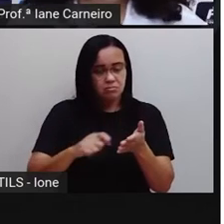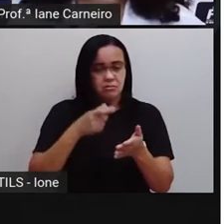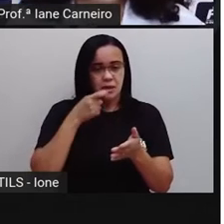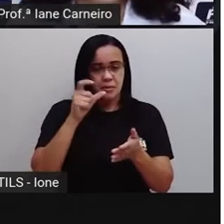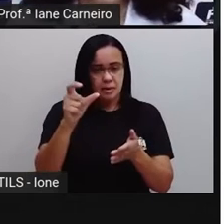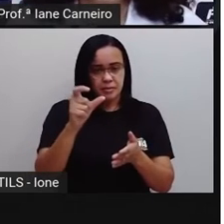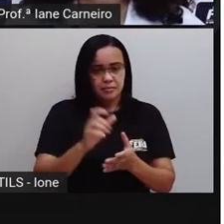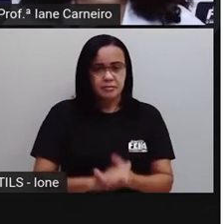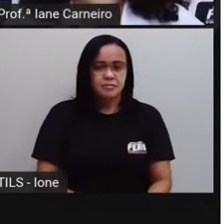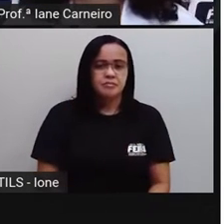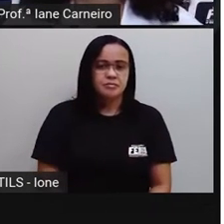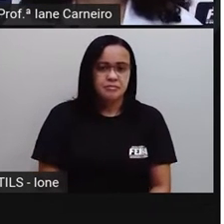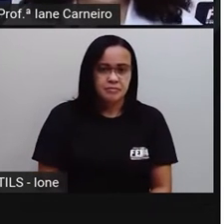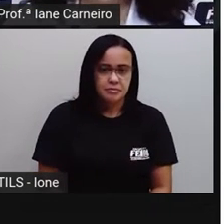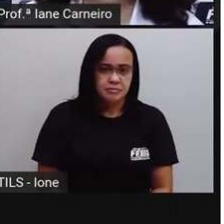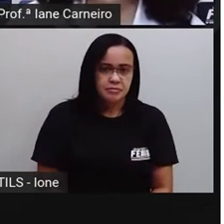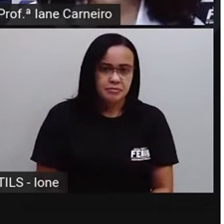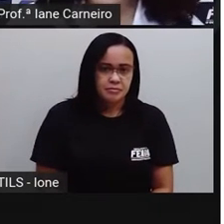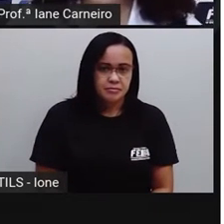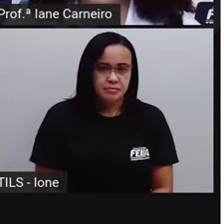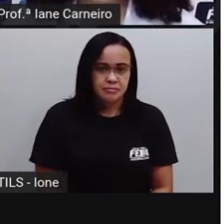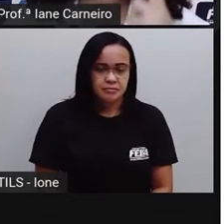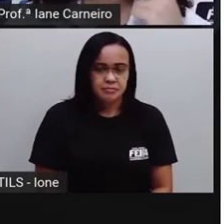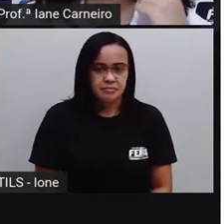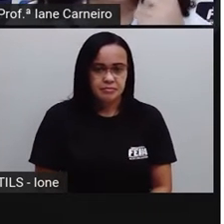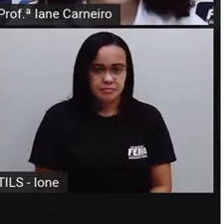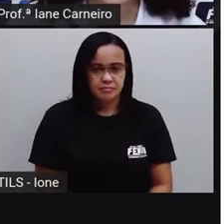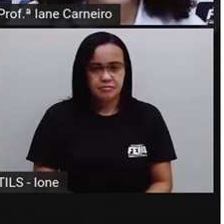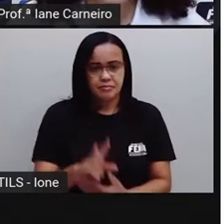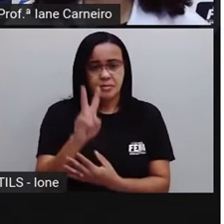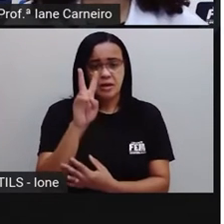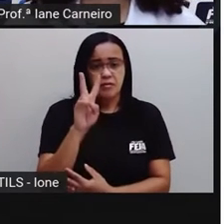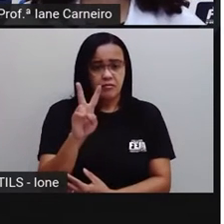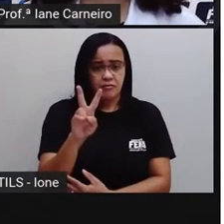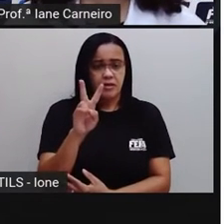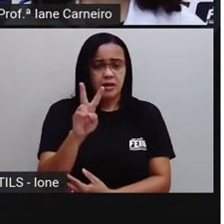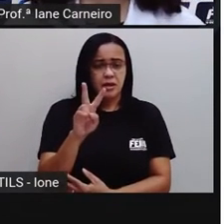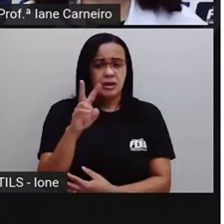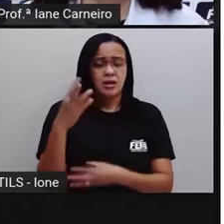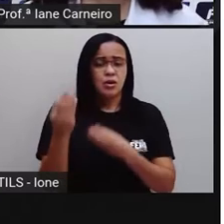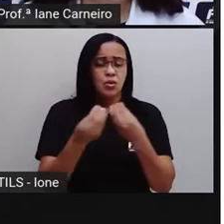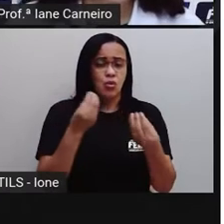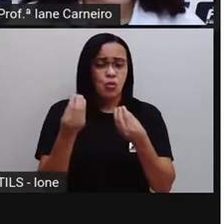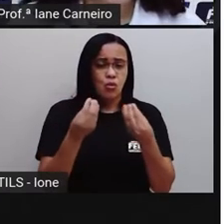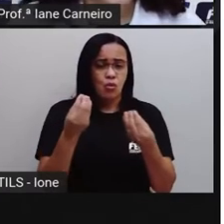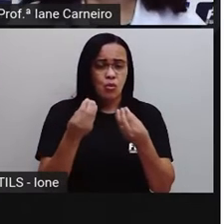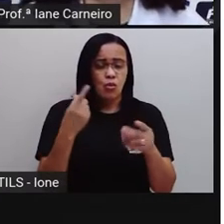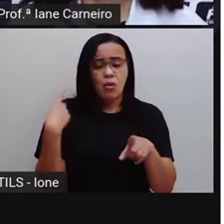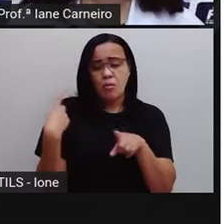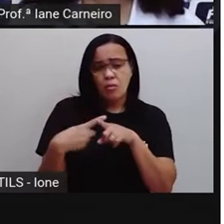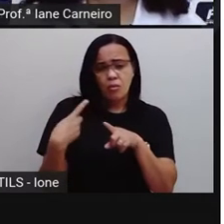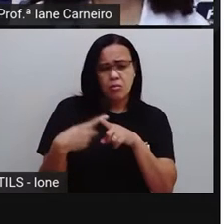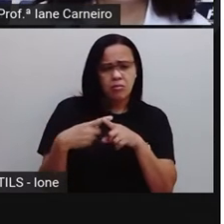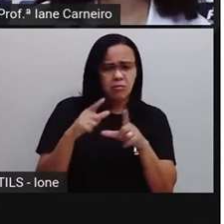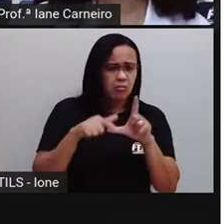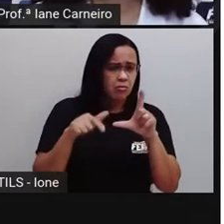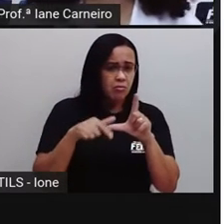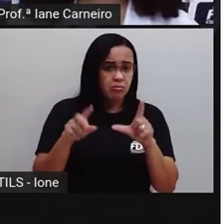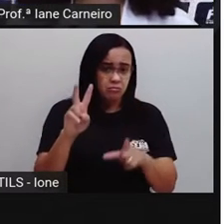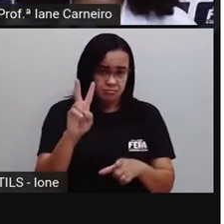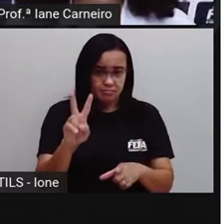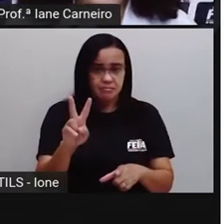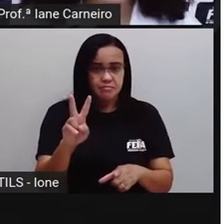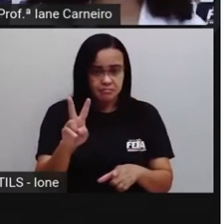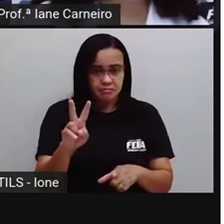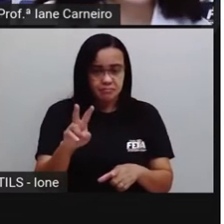Aqui agora, ó, a gente... a Pró trouxe a letra Vê. Por que Pró trouxe a letra Vê? Porque como eu já falei, tem